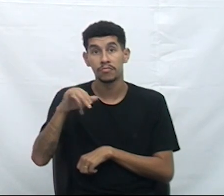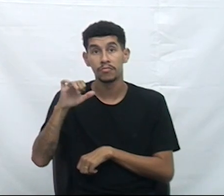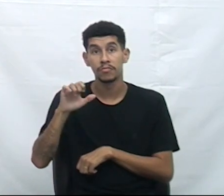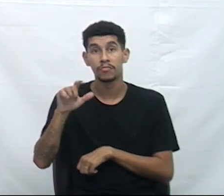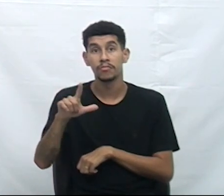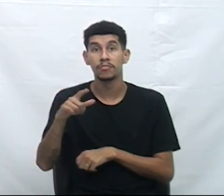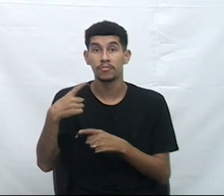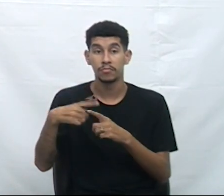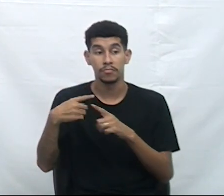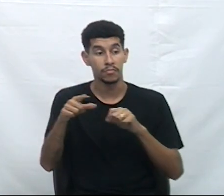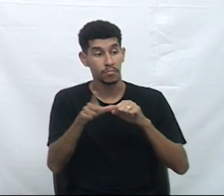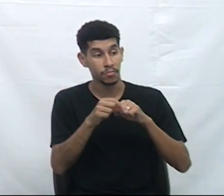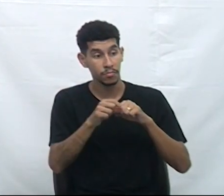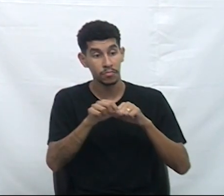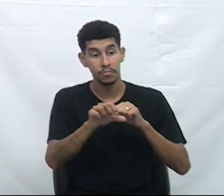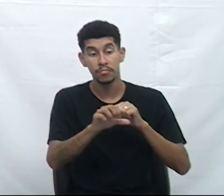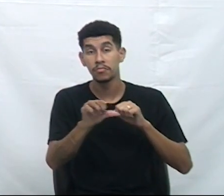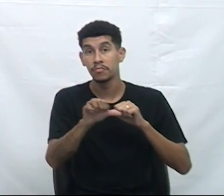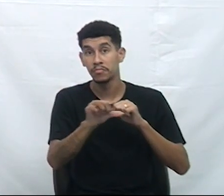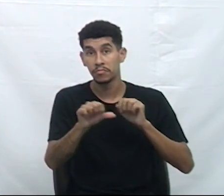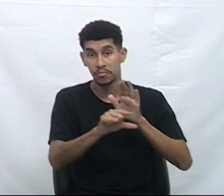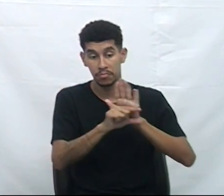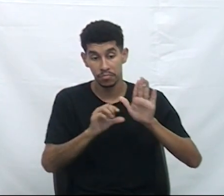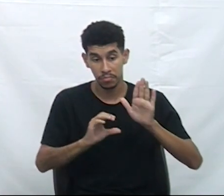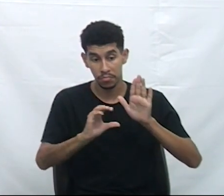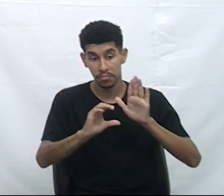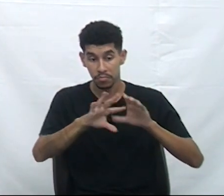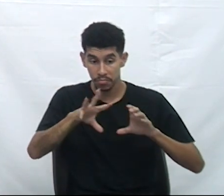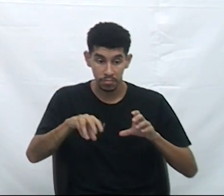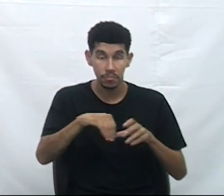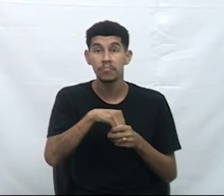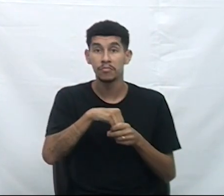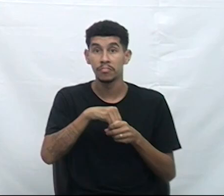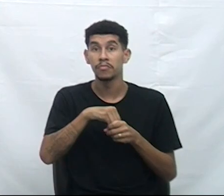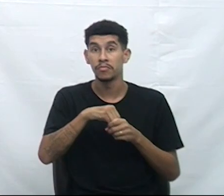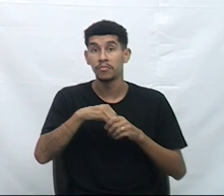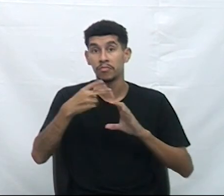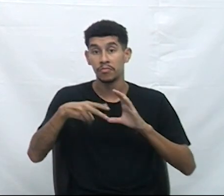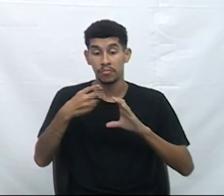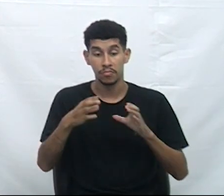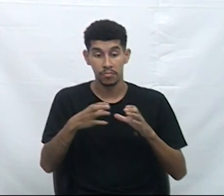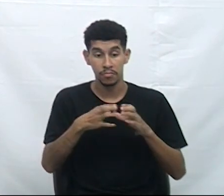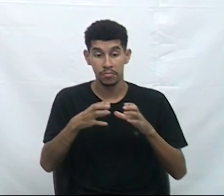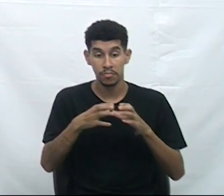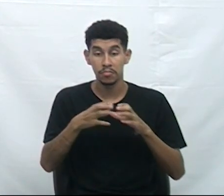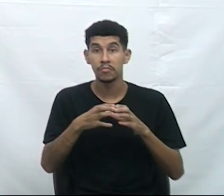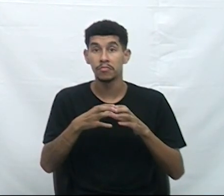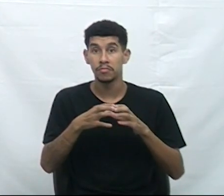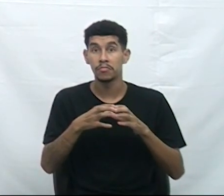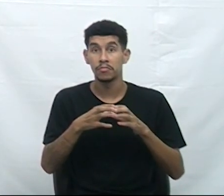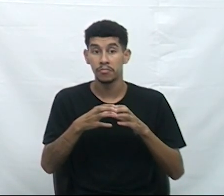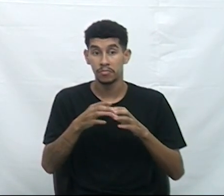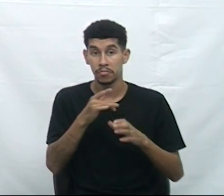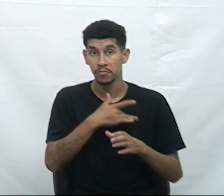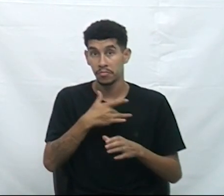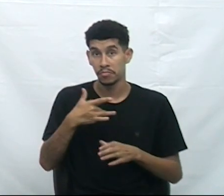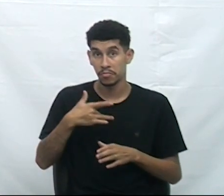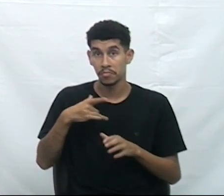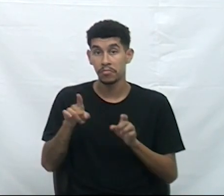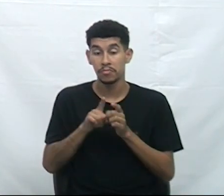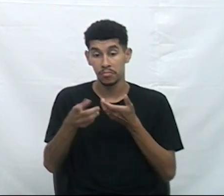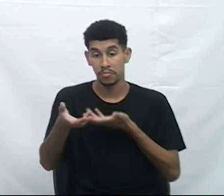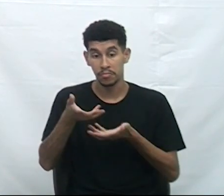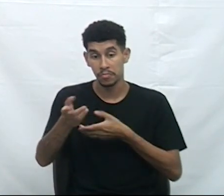conforme artigo 99, a linha C, das Comissão Permanente de Saúde, Assistência